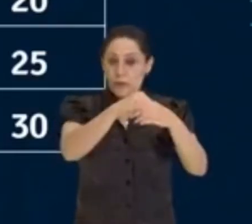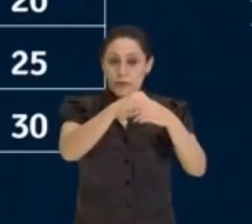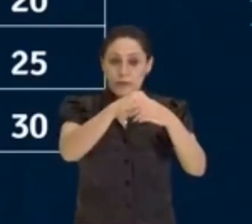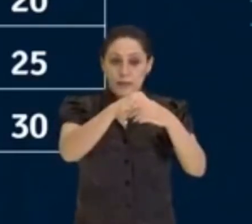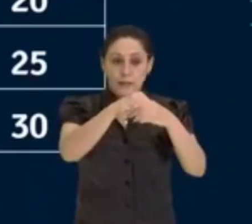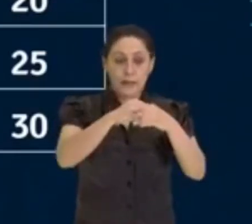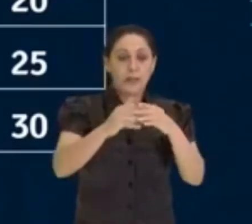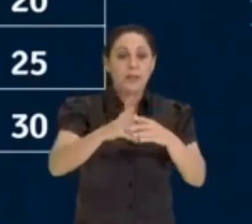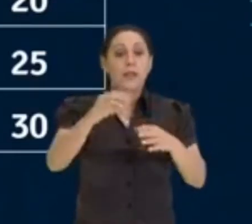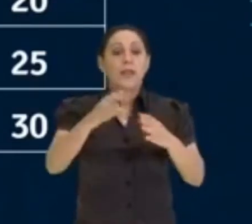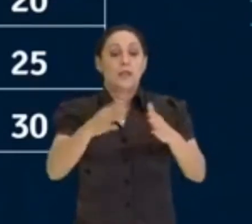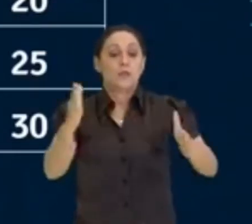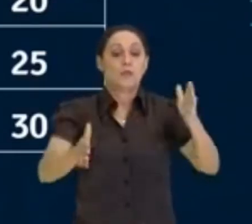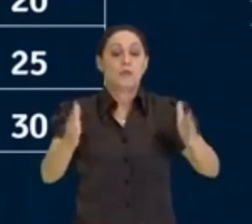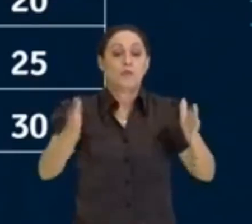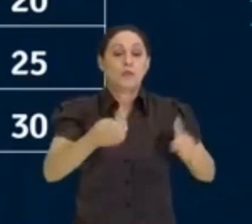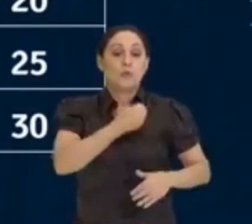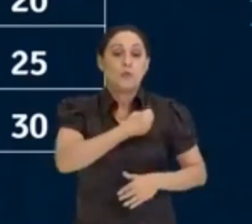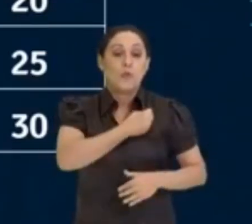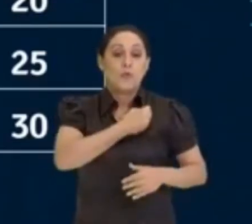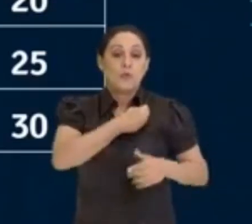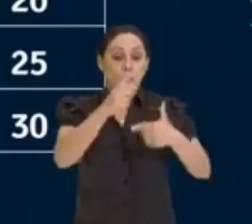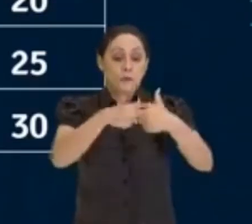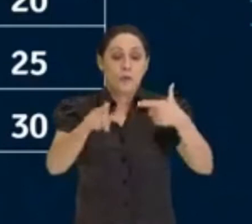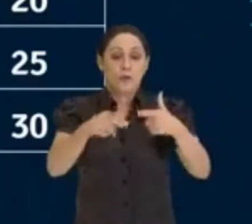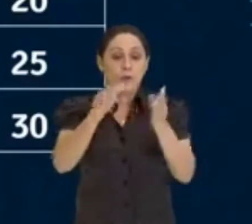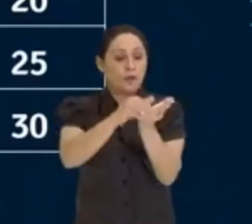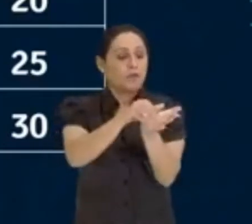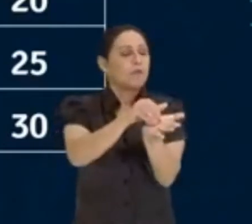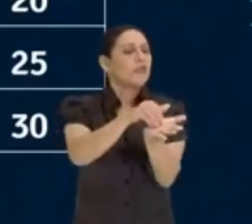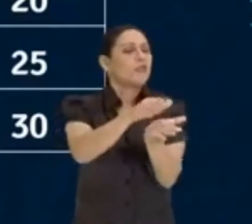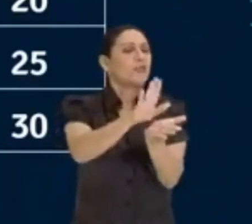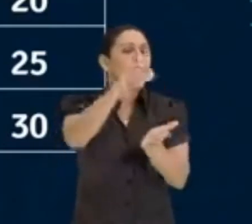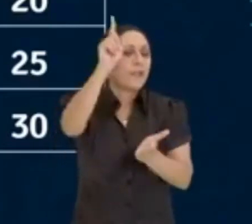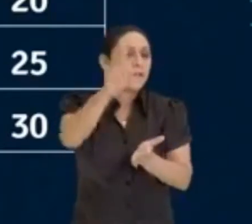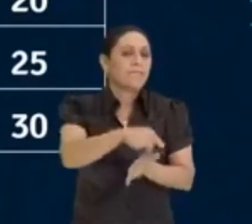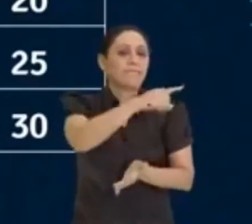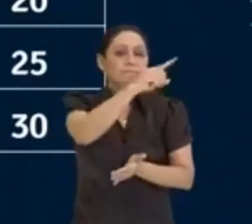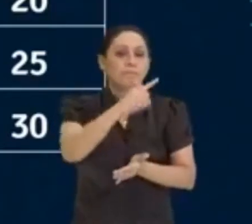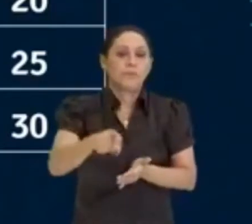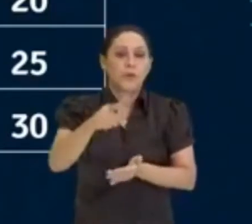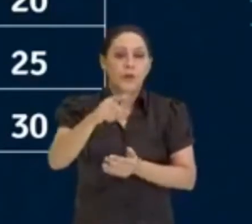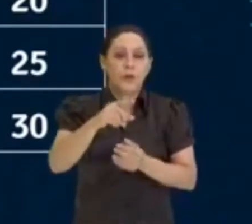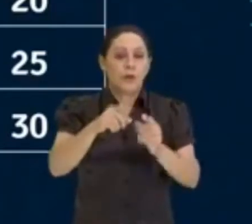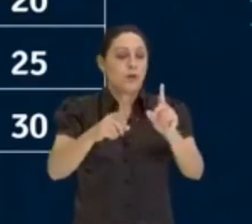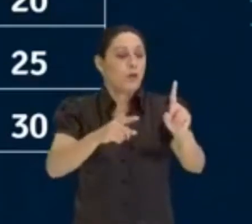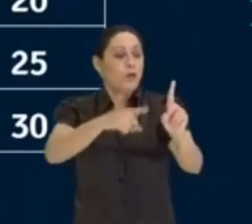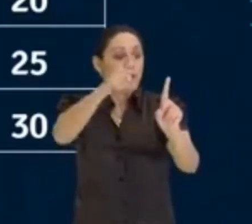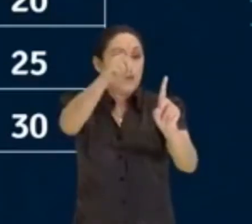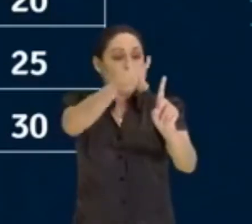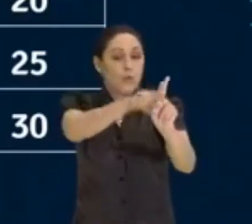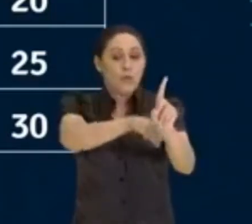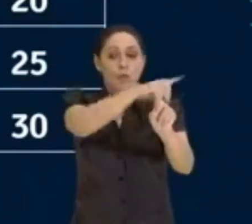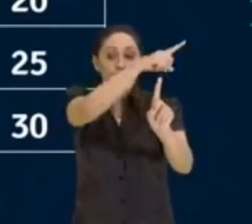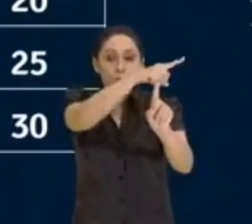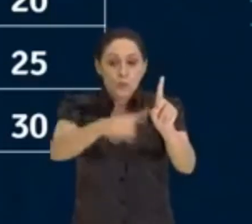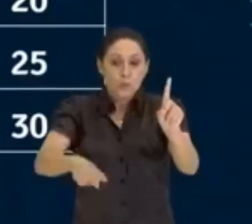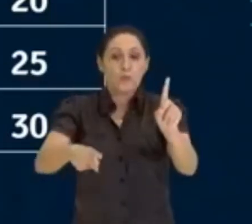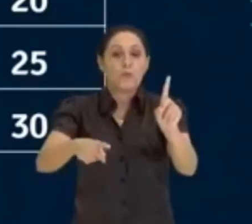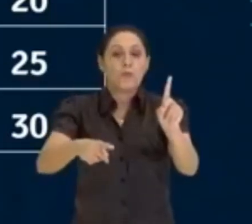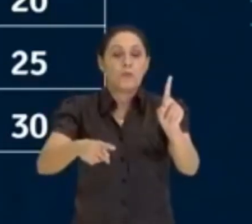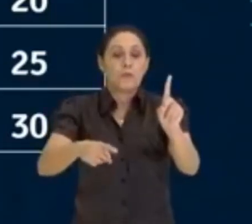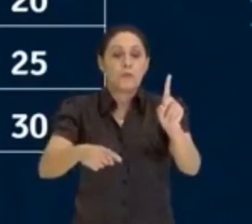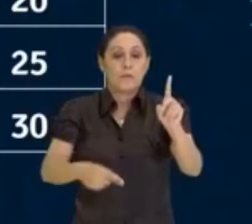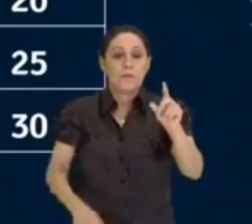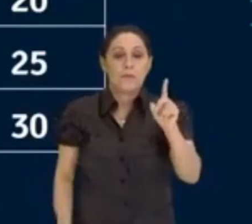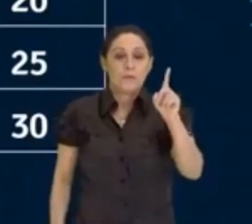dos múltiplos nem divisores. Então, eu vou excluir aqui, ó, vou até pegar aqui, ó, vou tirar o nosso número 1 aqui, ele não